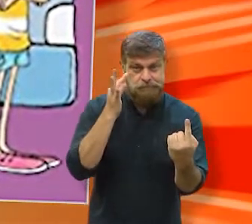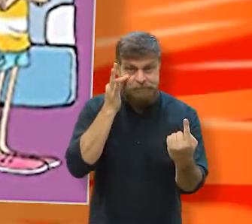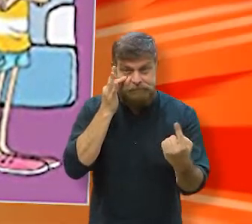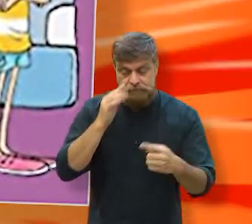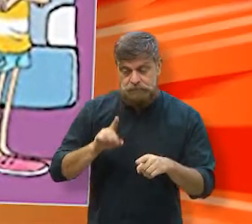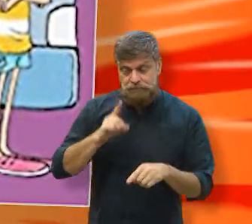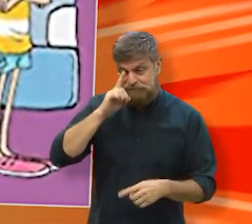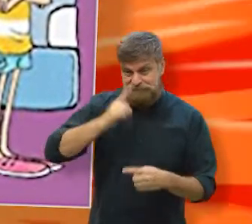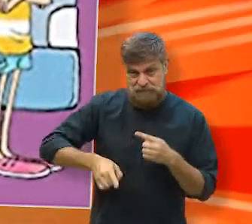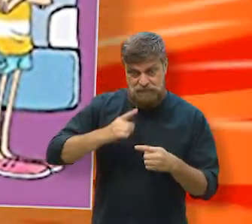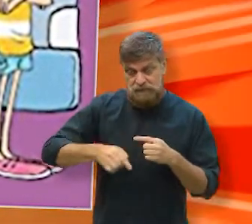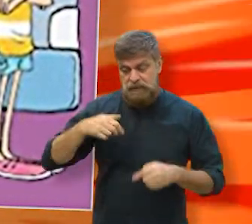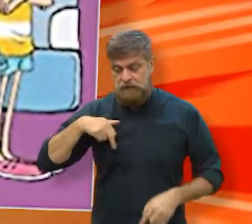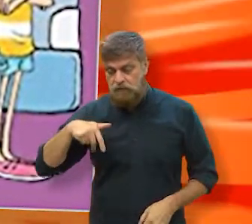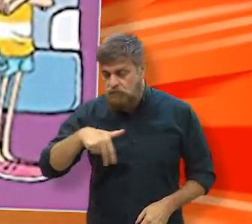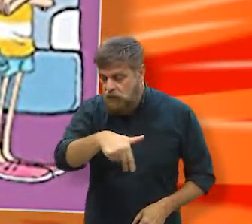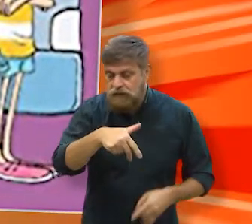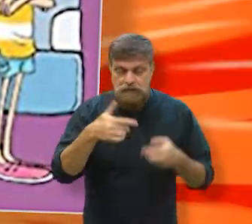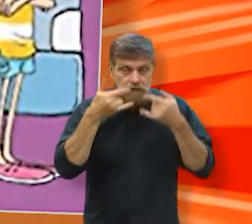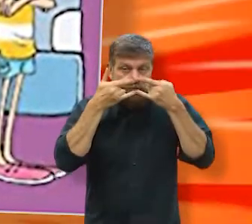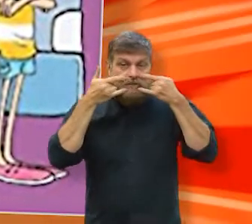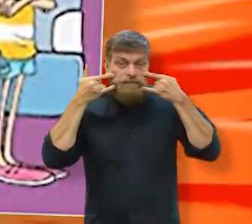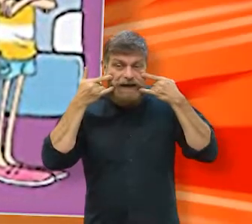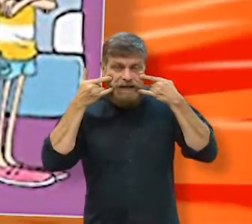Então, de máscara, andando,